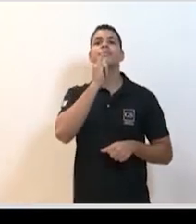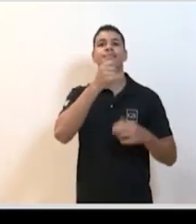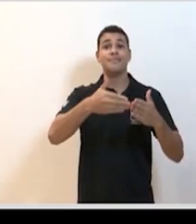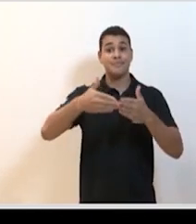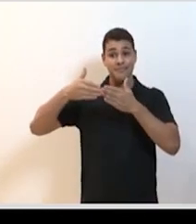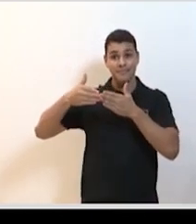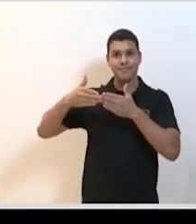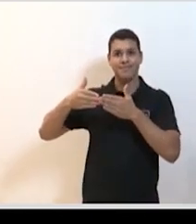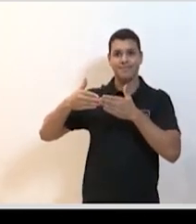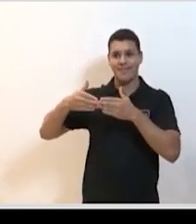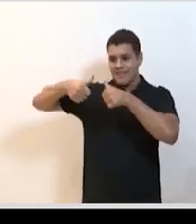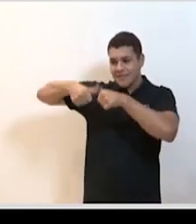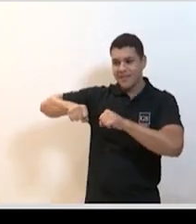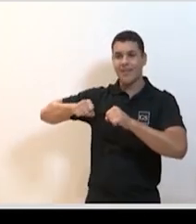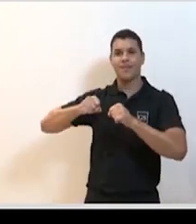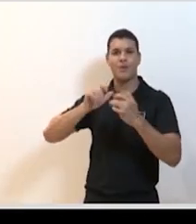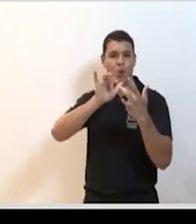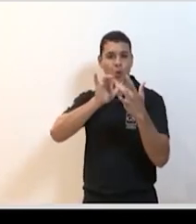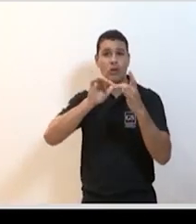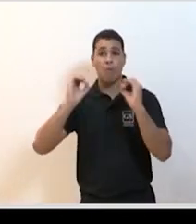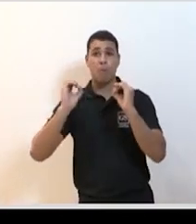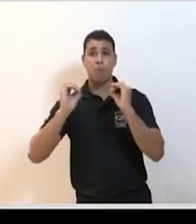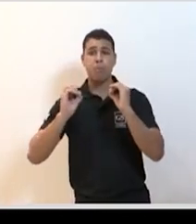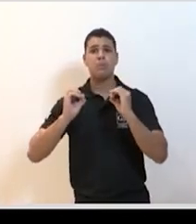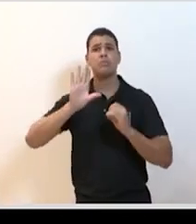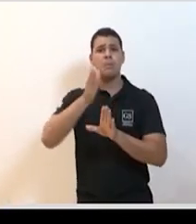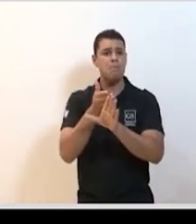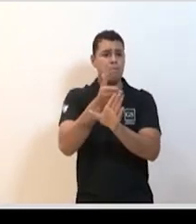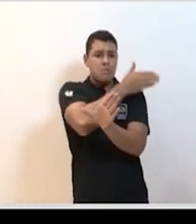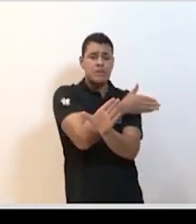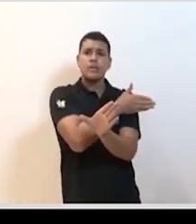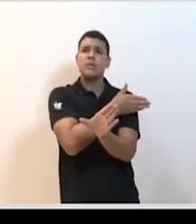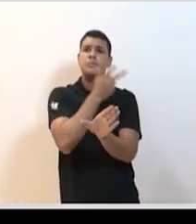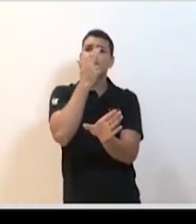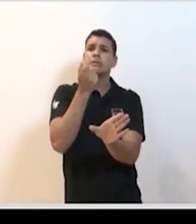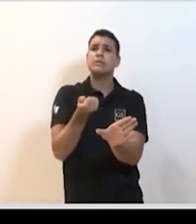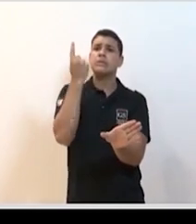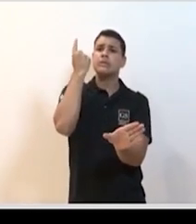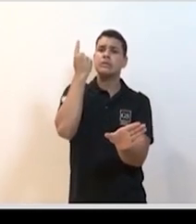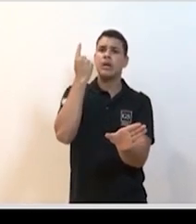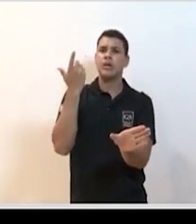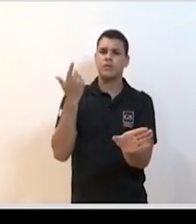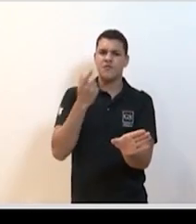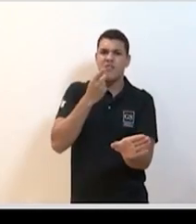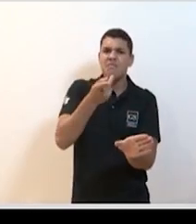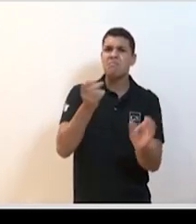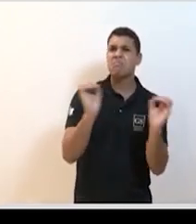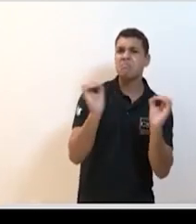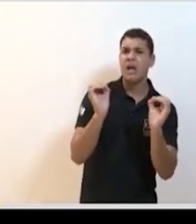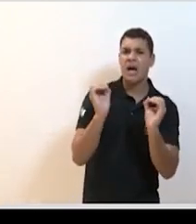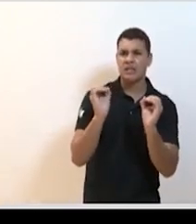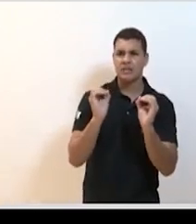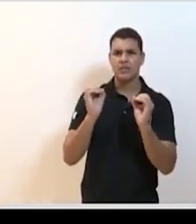Até bem pouco tempo atrás, isso parecia um método primitivo de contenção, de enfrentamento de epidemia. A gente praticamente não falava disso, pelo menos,